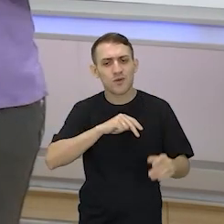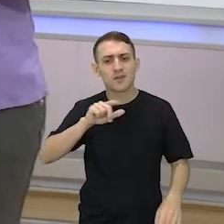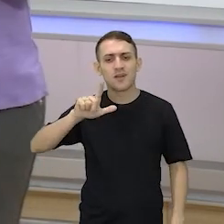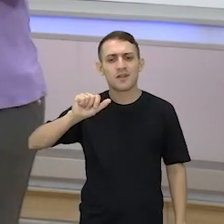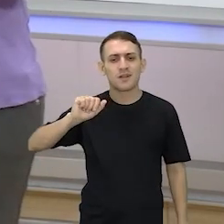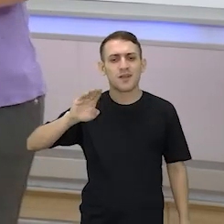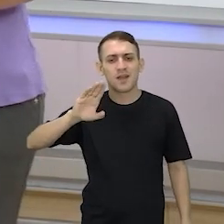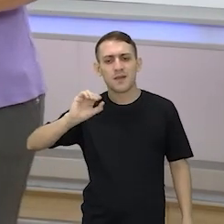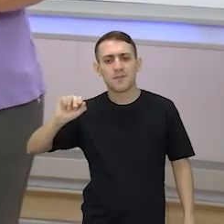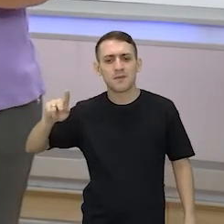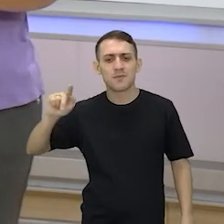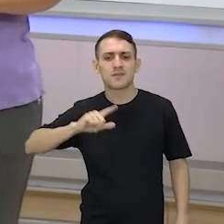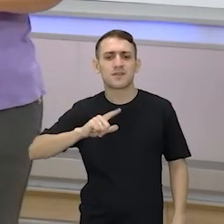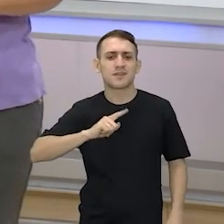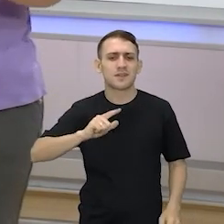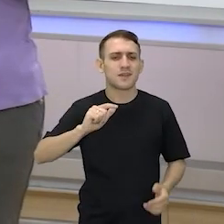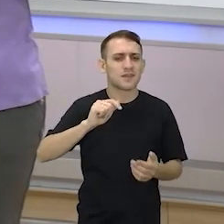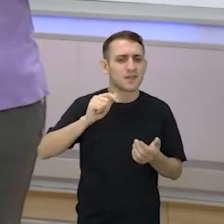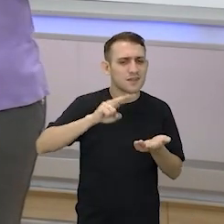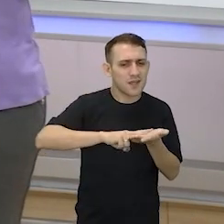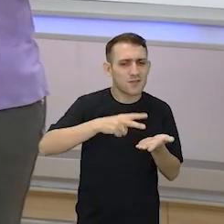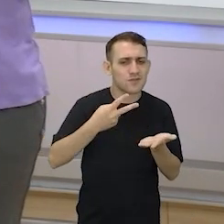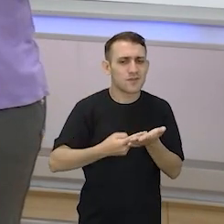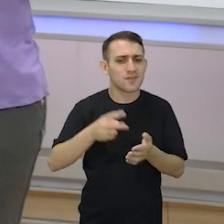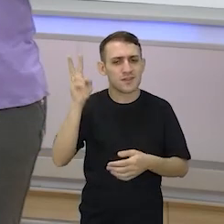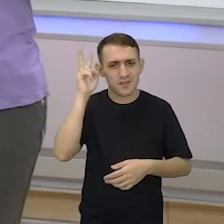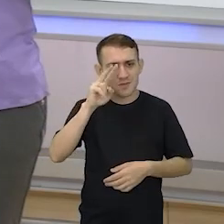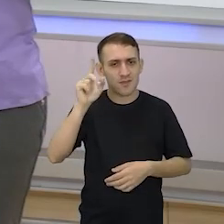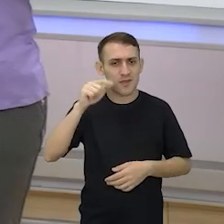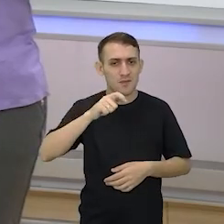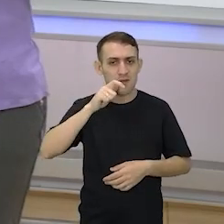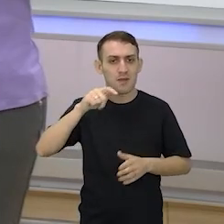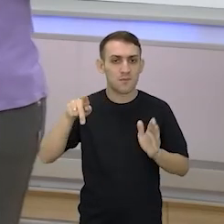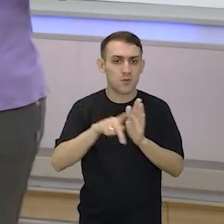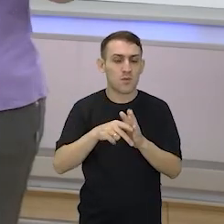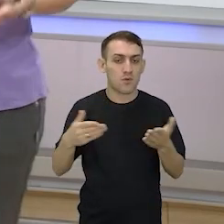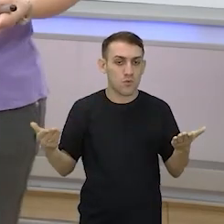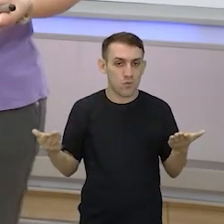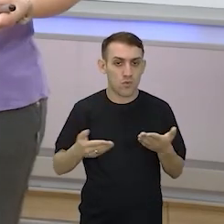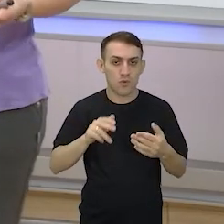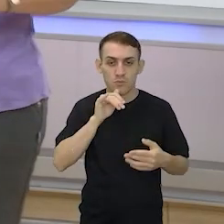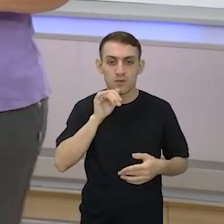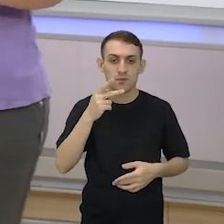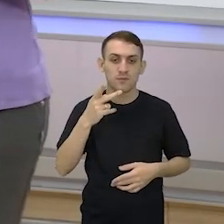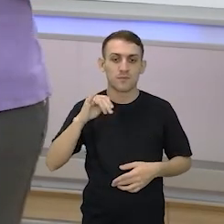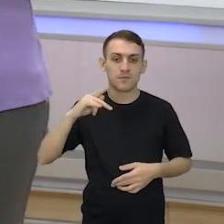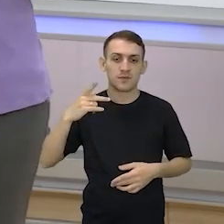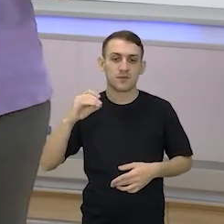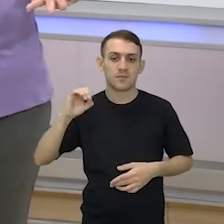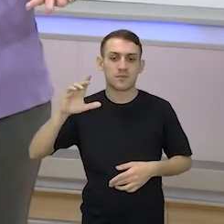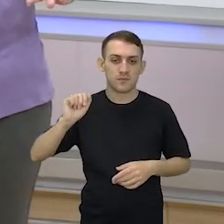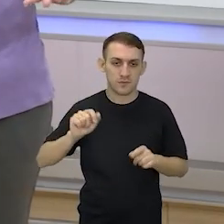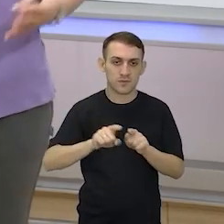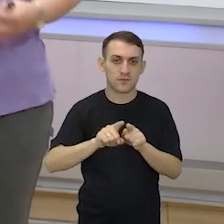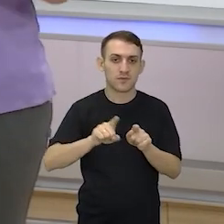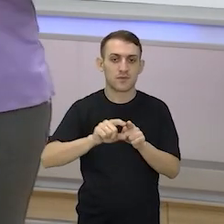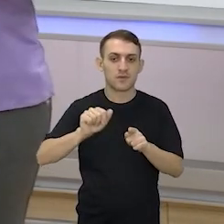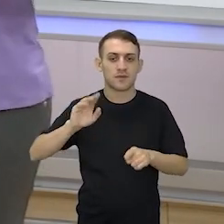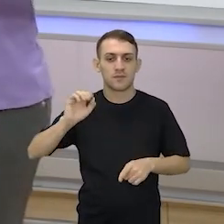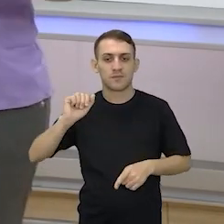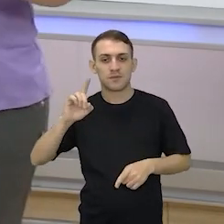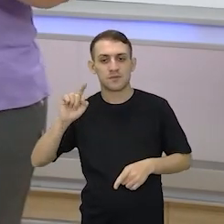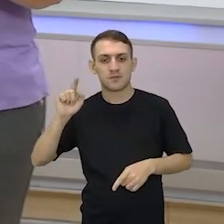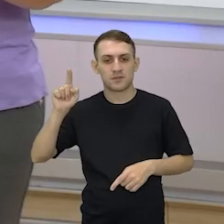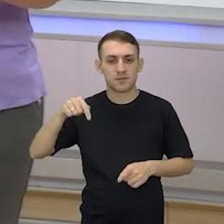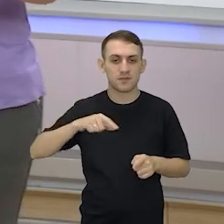coloca a tradução. Lembra? Que eram palavras do nosso cotidiano, como pipoca, como abadá. E